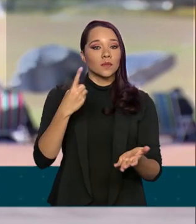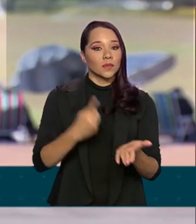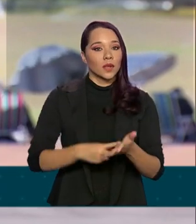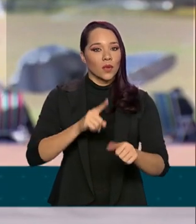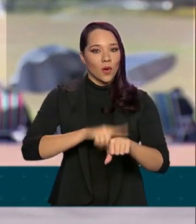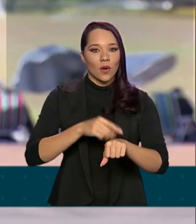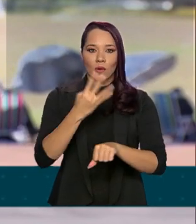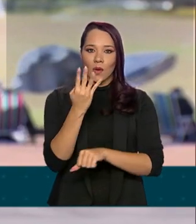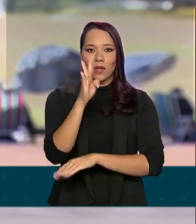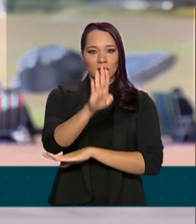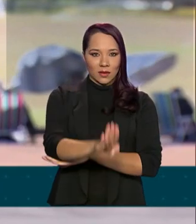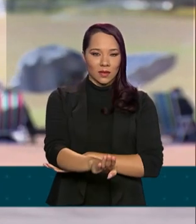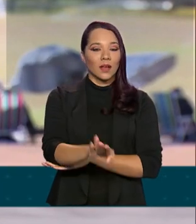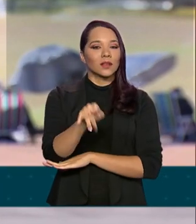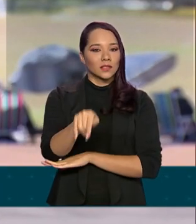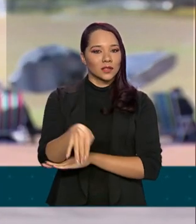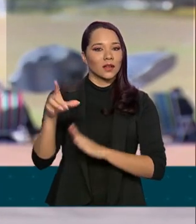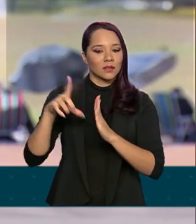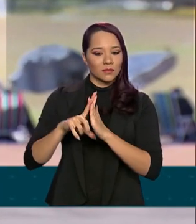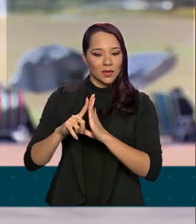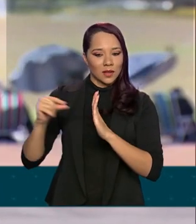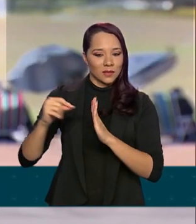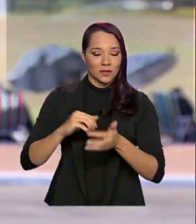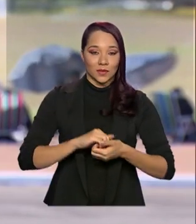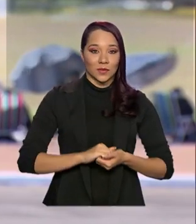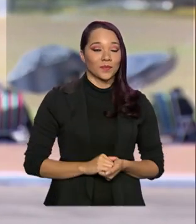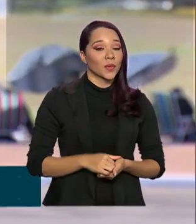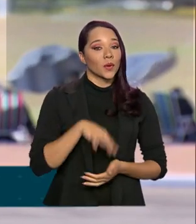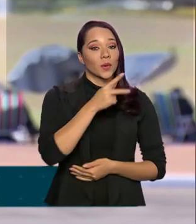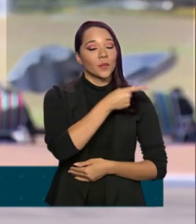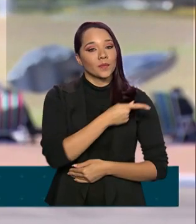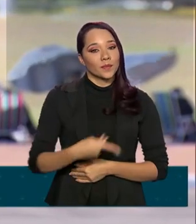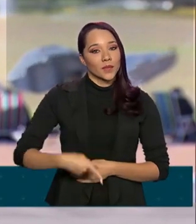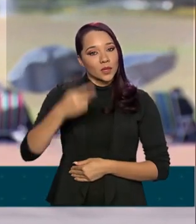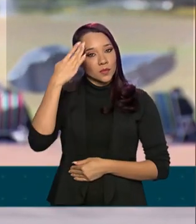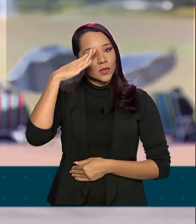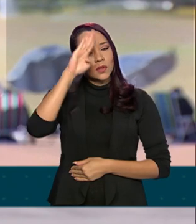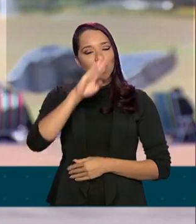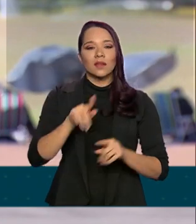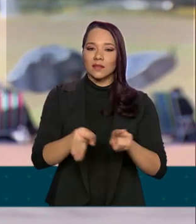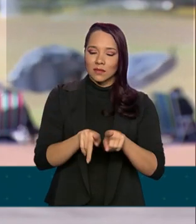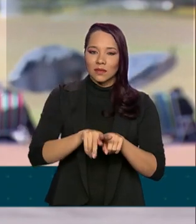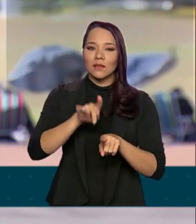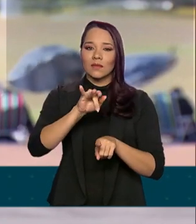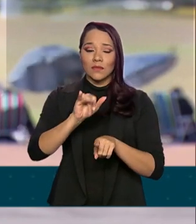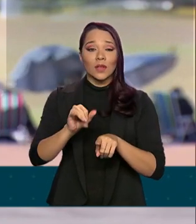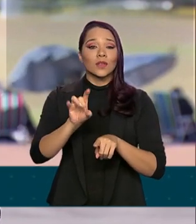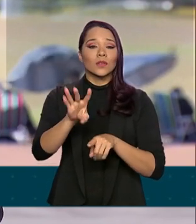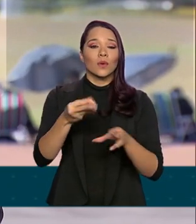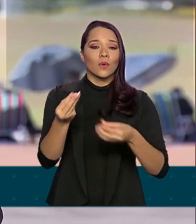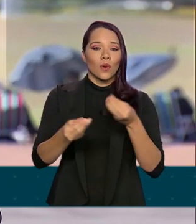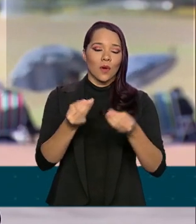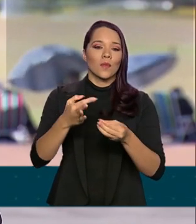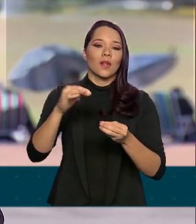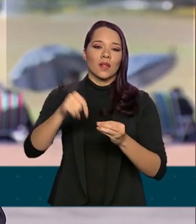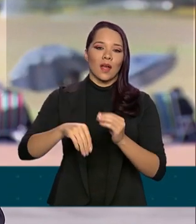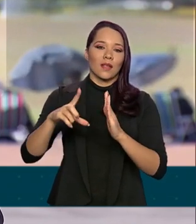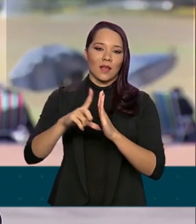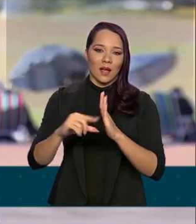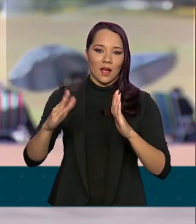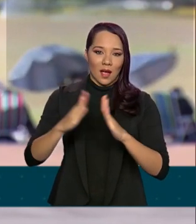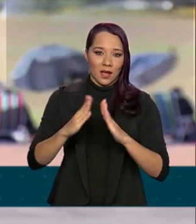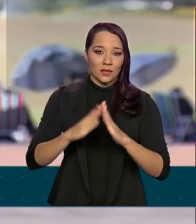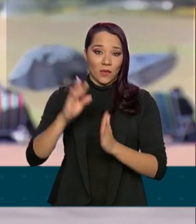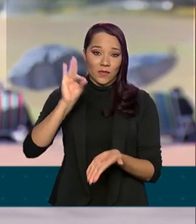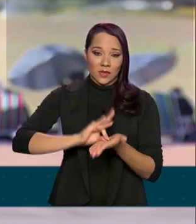4 horas da tarde no Palácio do Planalto. O presidente Jair Bolsonaro participa da cerimônia do Palácio da Alvorada